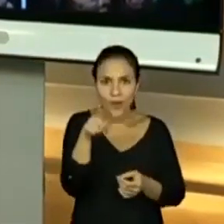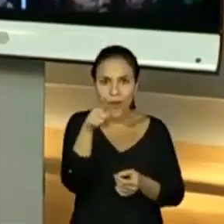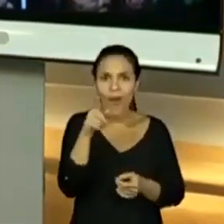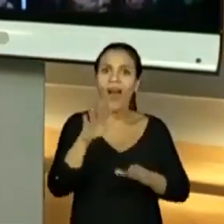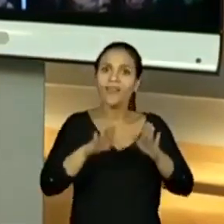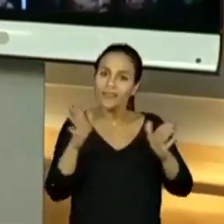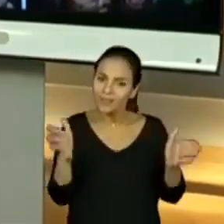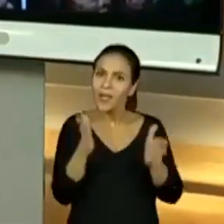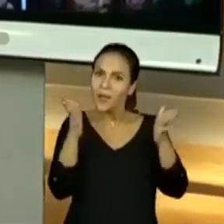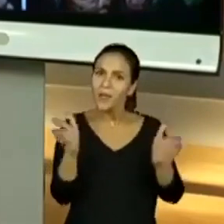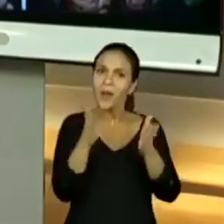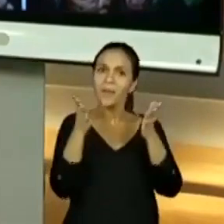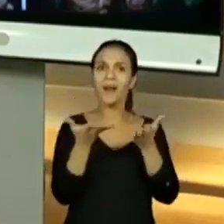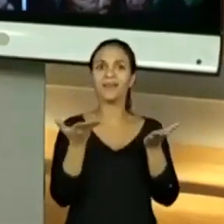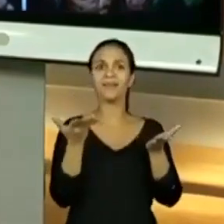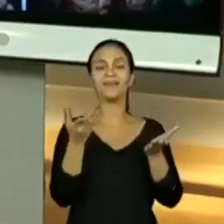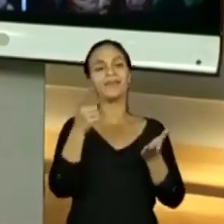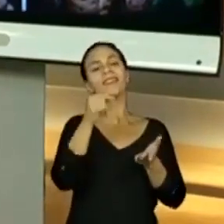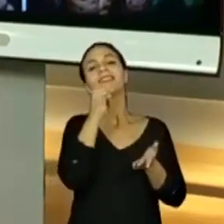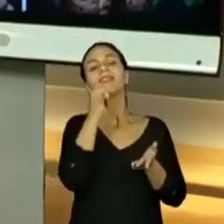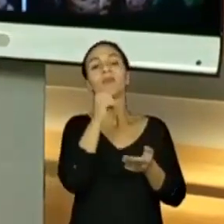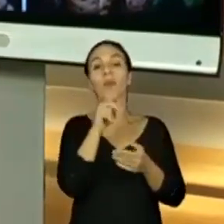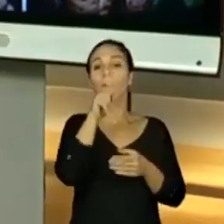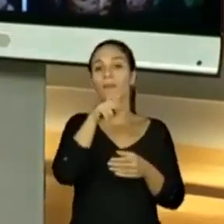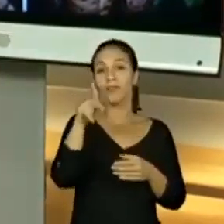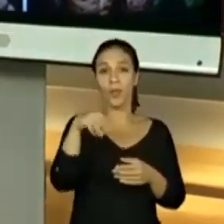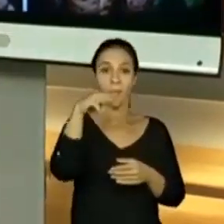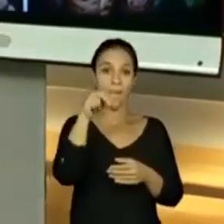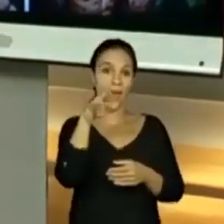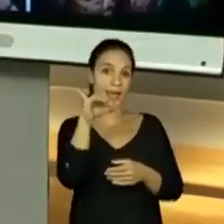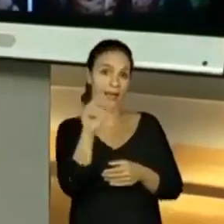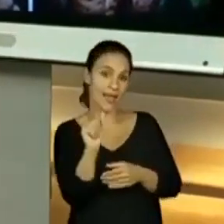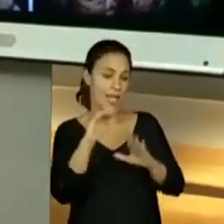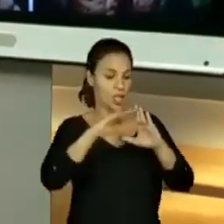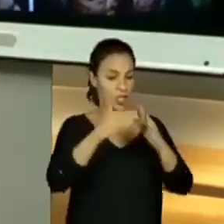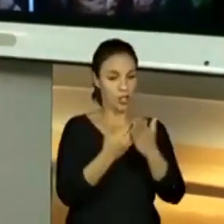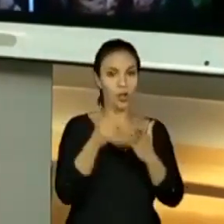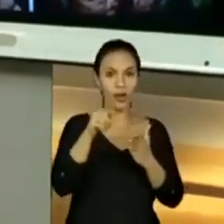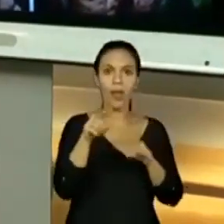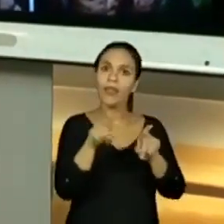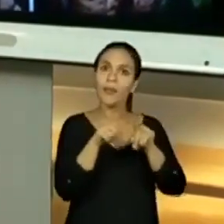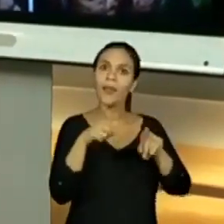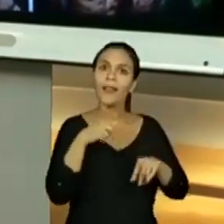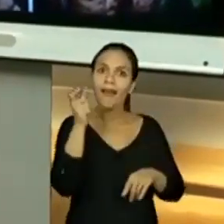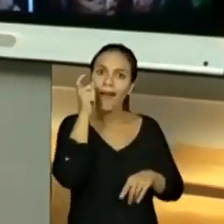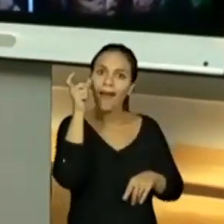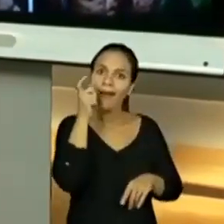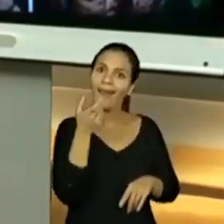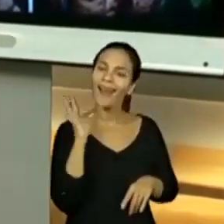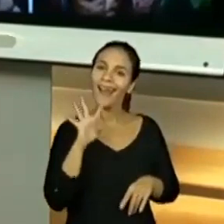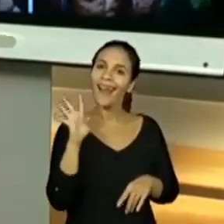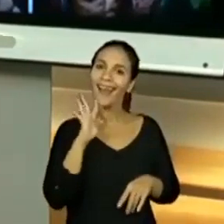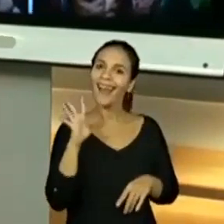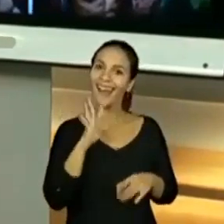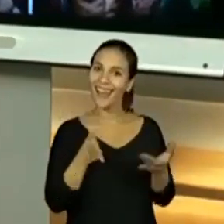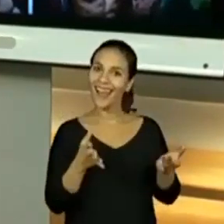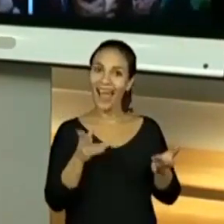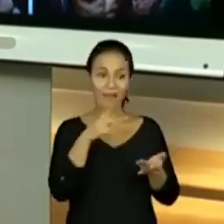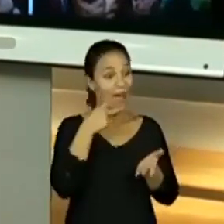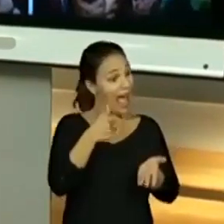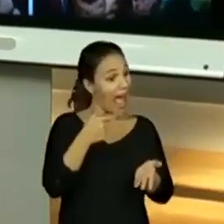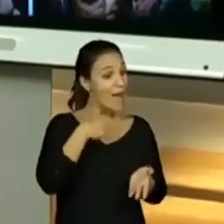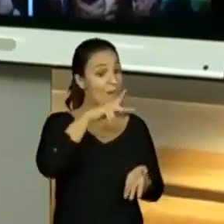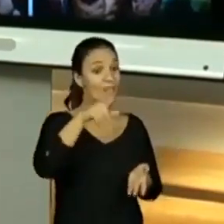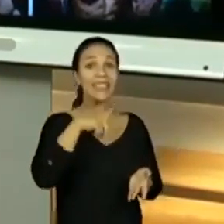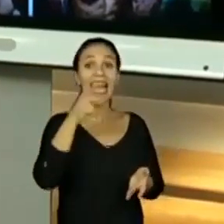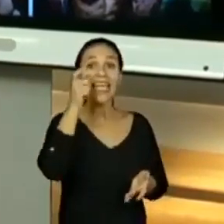interação. Então, um exemplo. Professora Maria da escola tal também está assistindo. Já pensou? Aí ele fala,